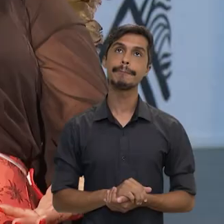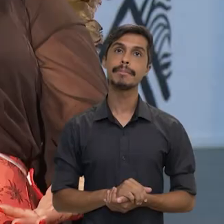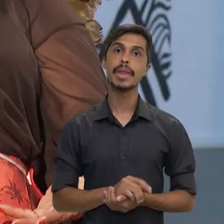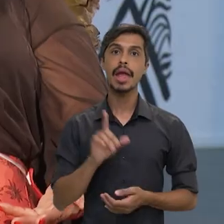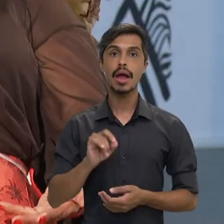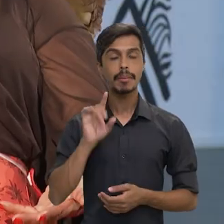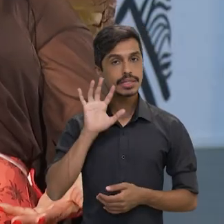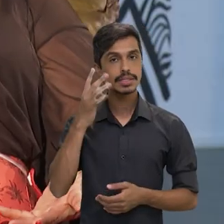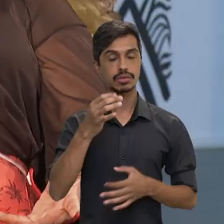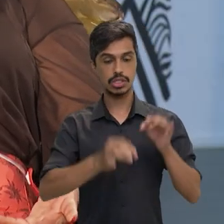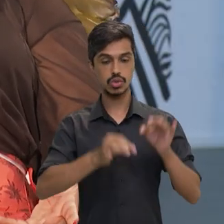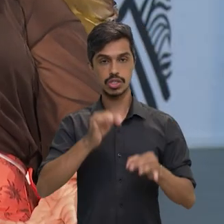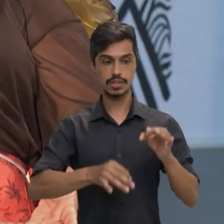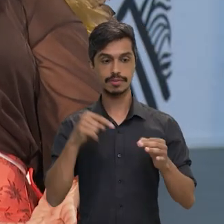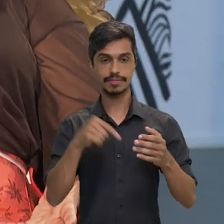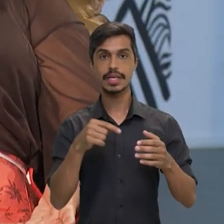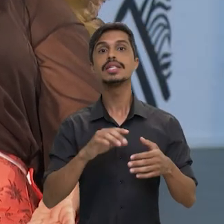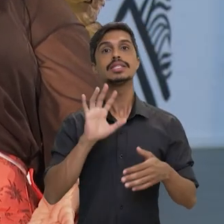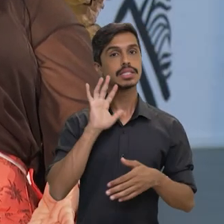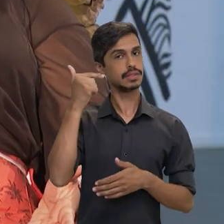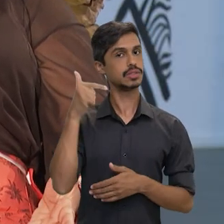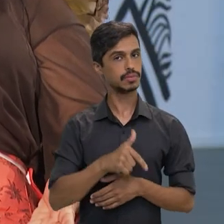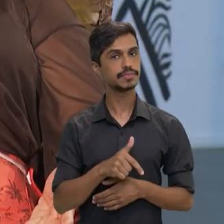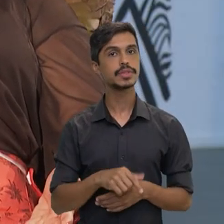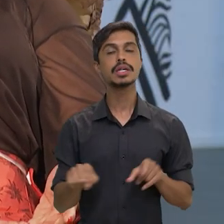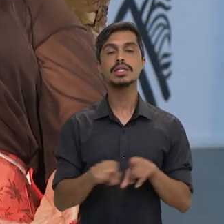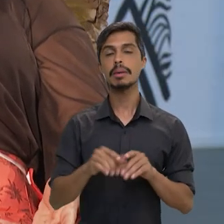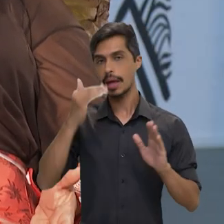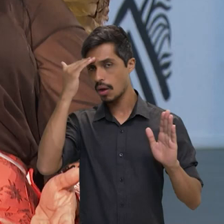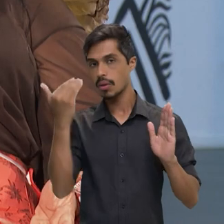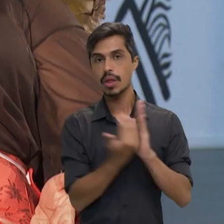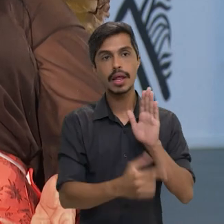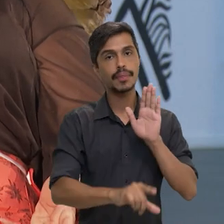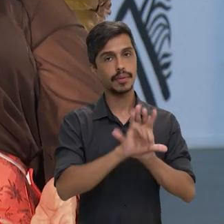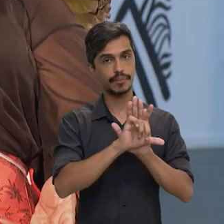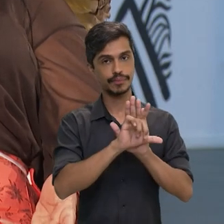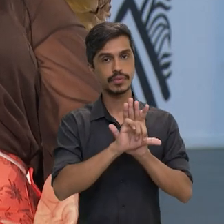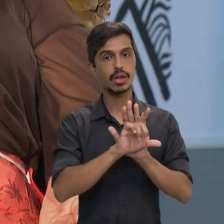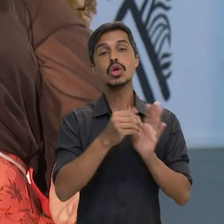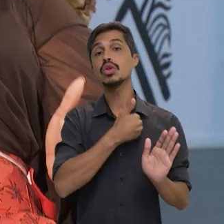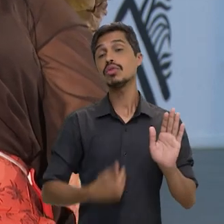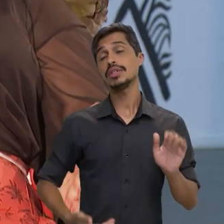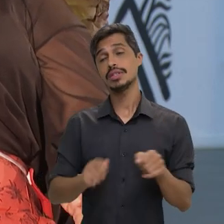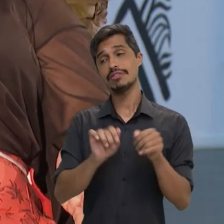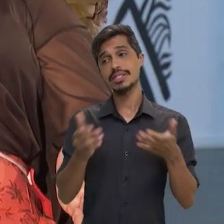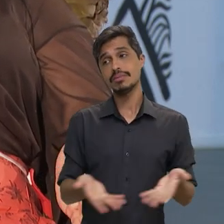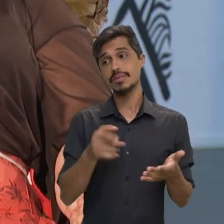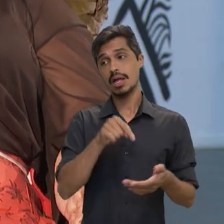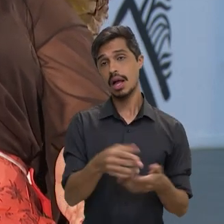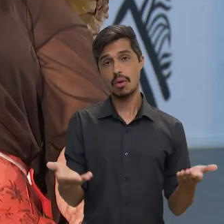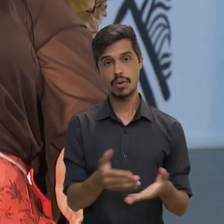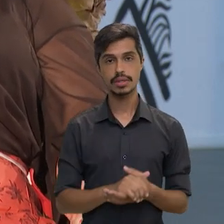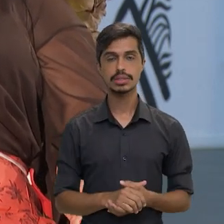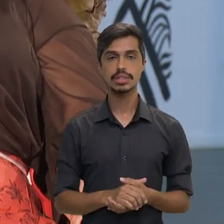é uma decisão judicial, né? É também um cumprimento legal que o governo está fazendo,